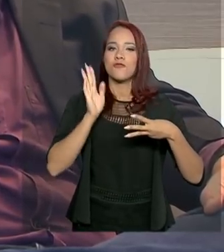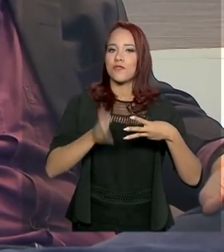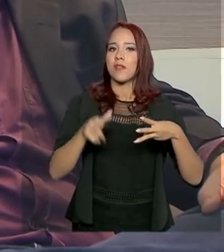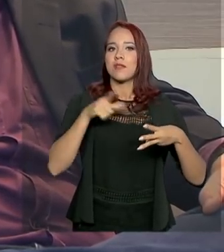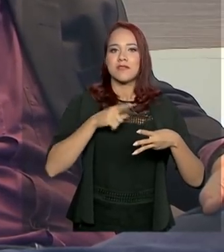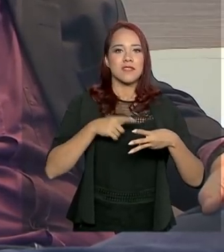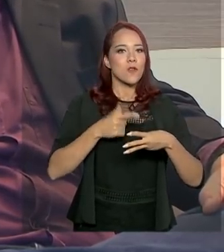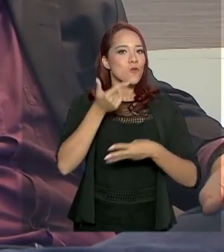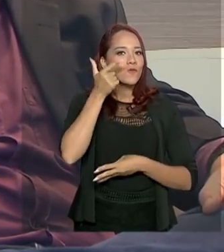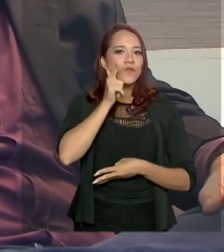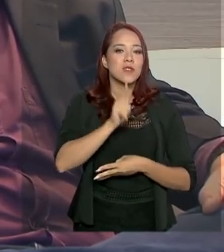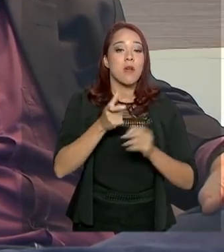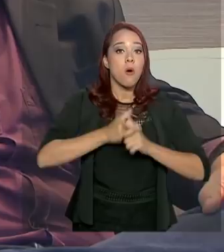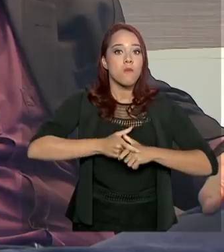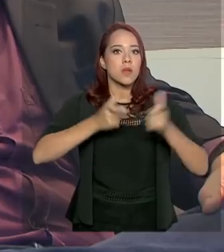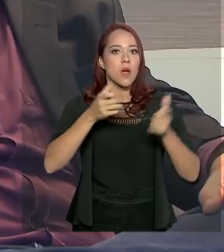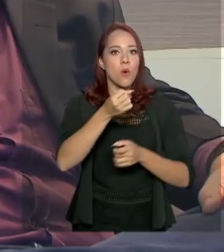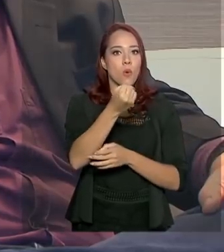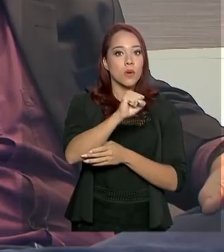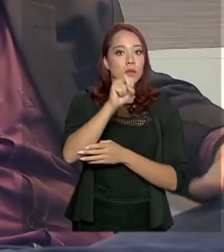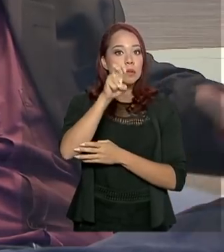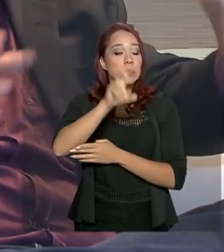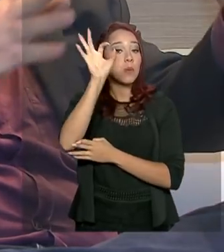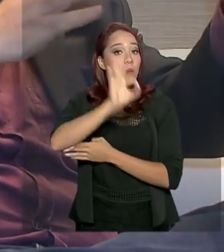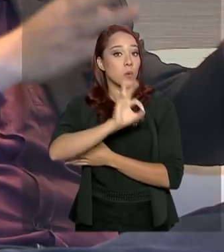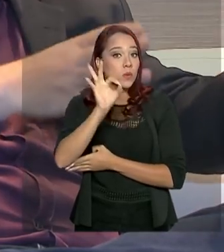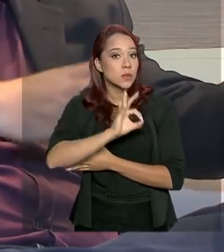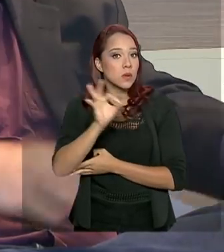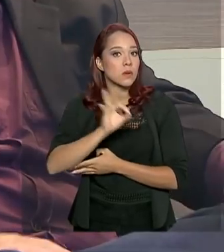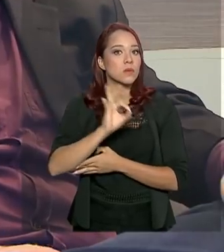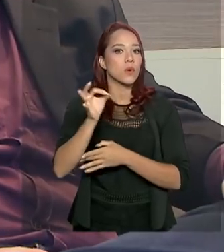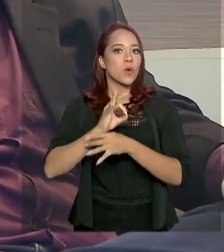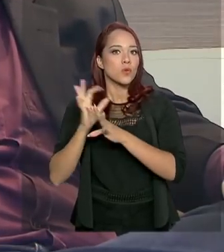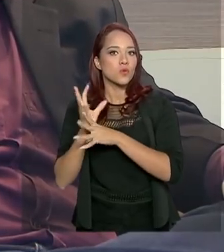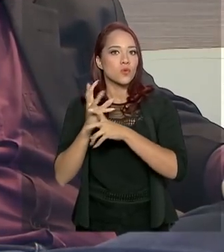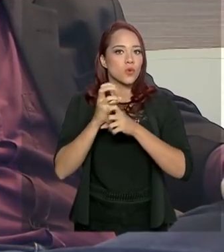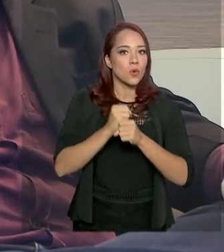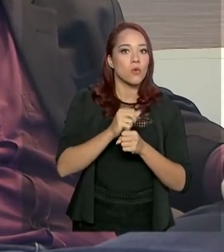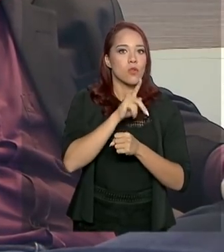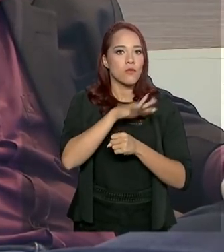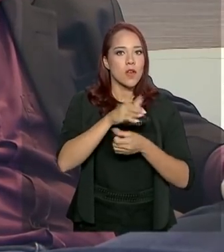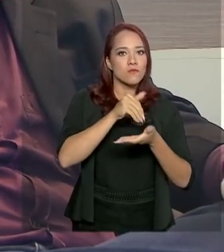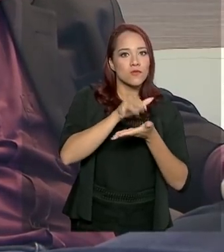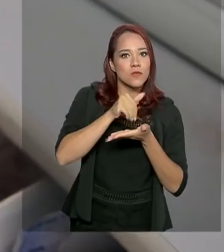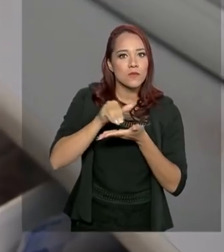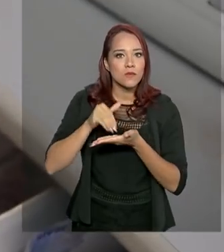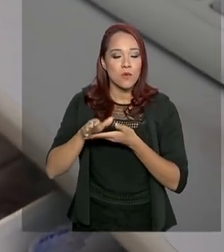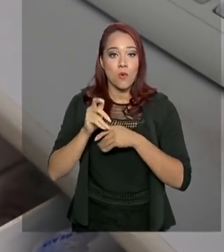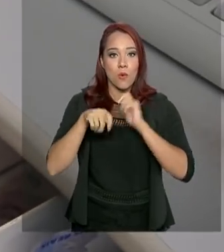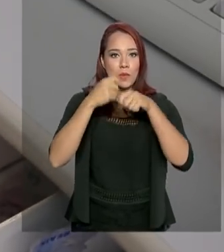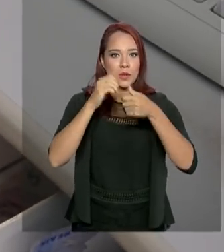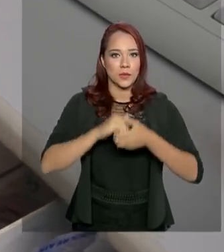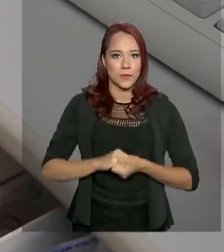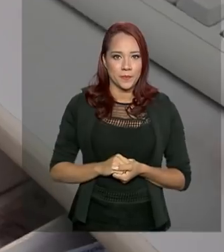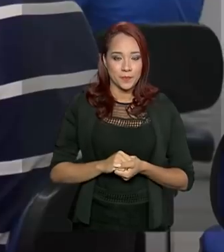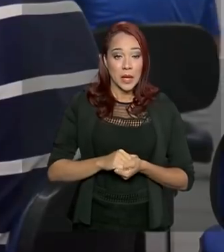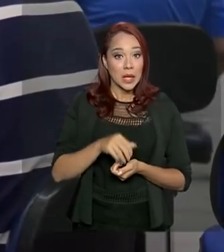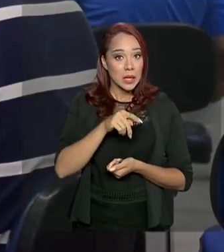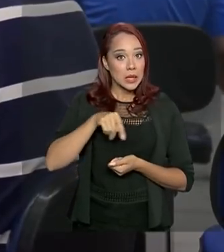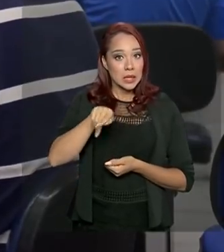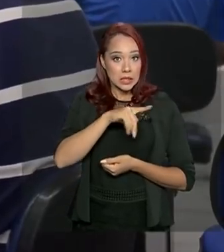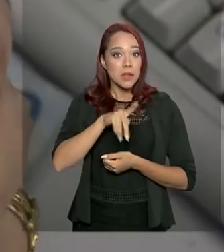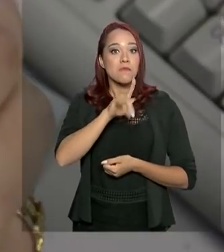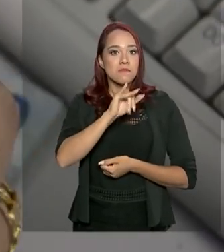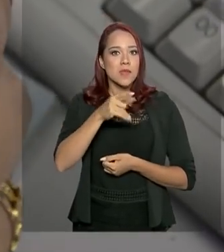abocanhar, digamos assim, 85% dos recursos que vão chegar no comércio varejista. Essas medidas também